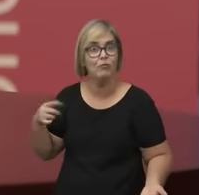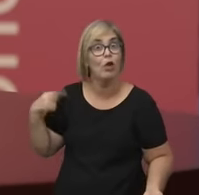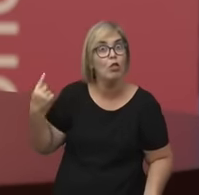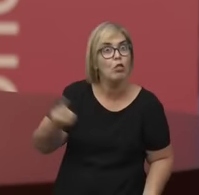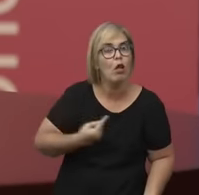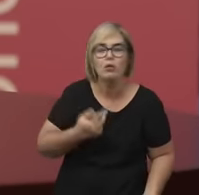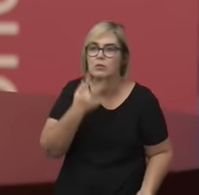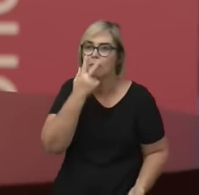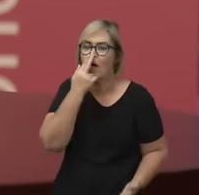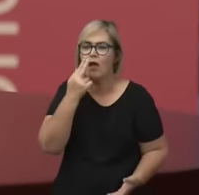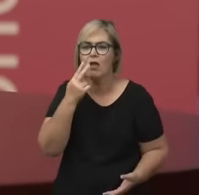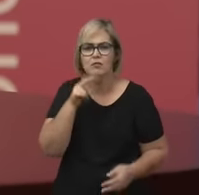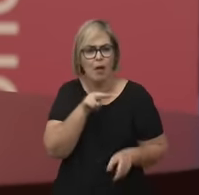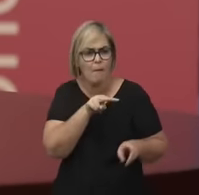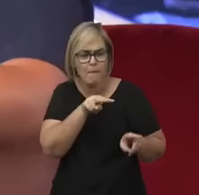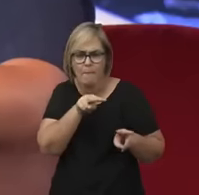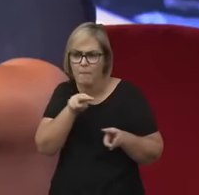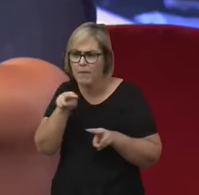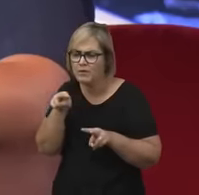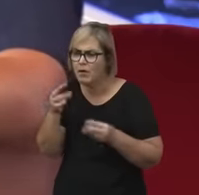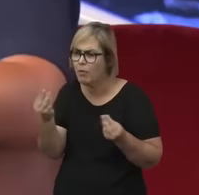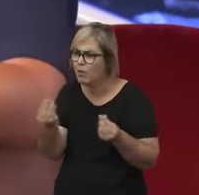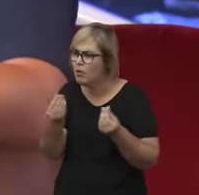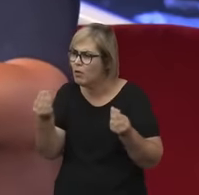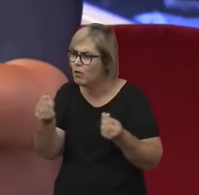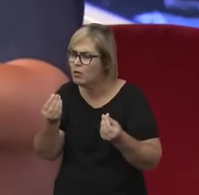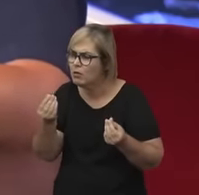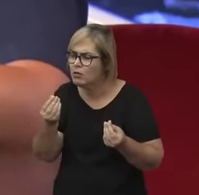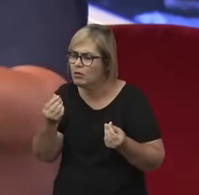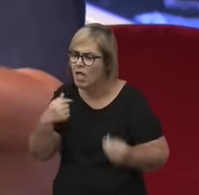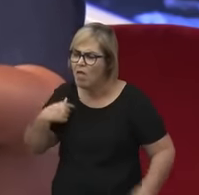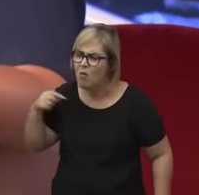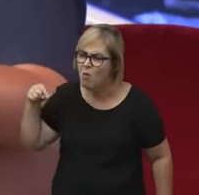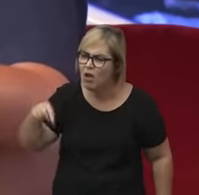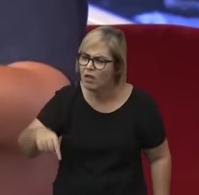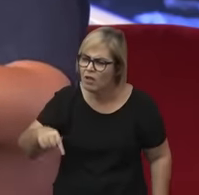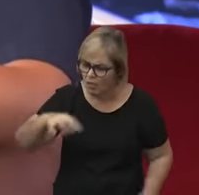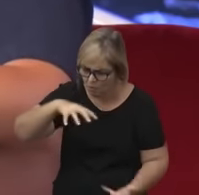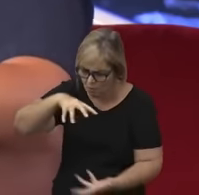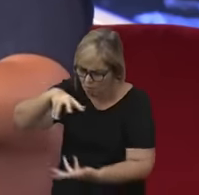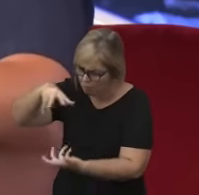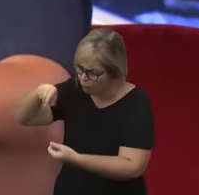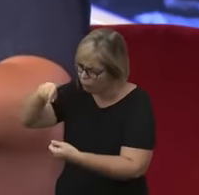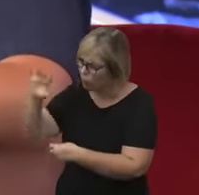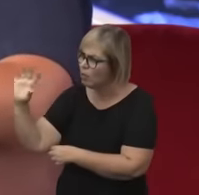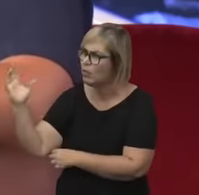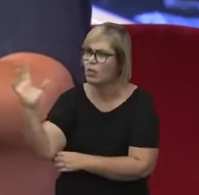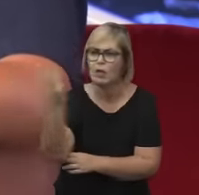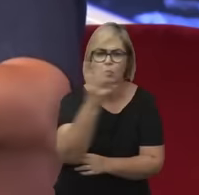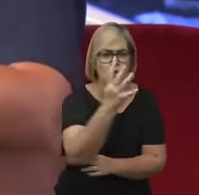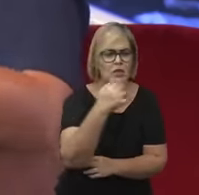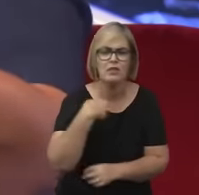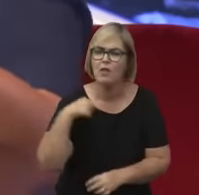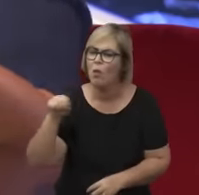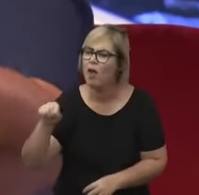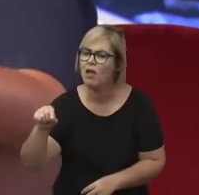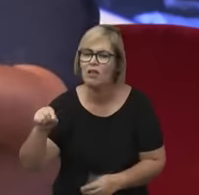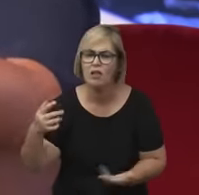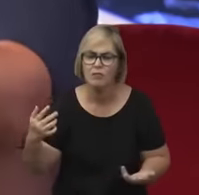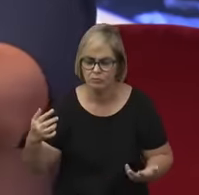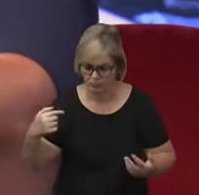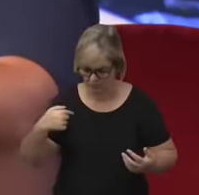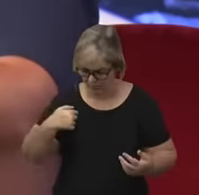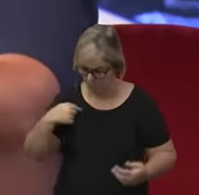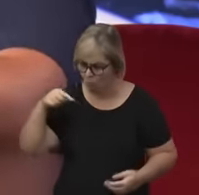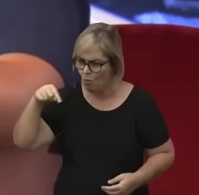se vê na natureza e pergunta o que a gente está fazendo aqui, quem a gente é e qual o nosso lugar frente às